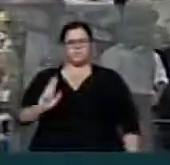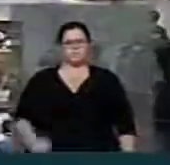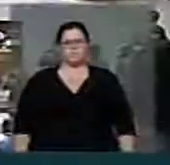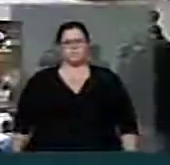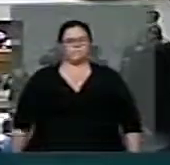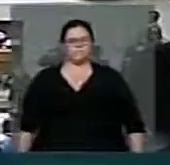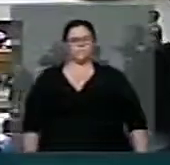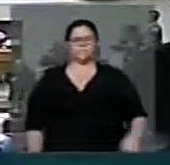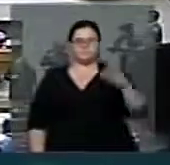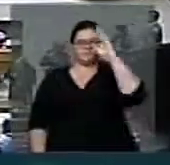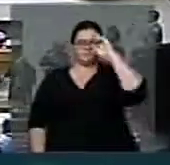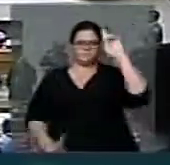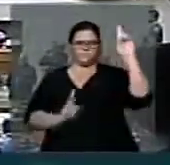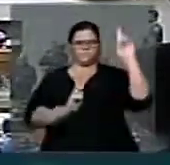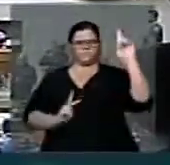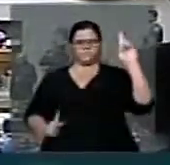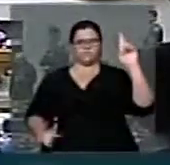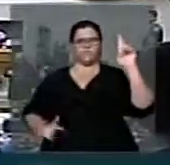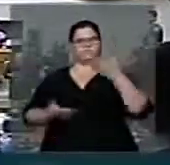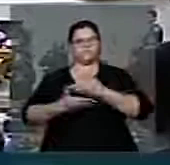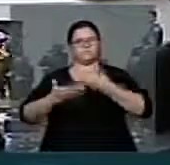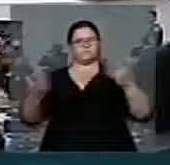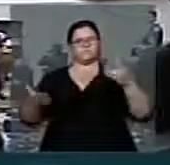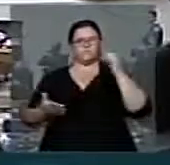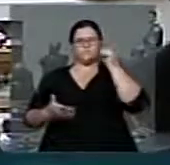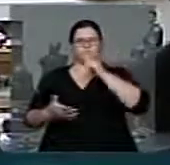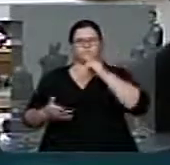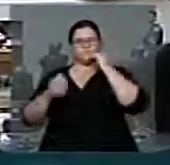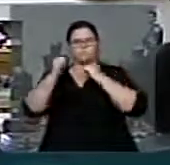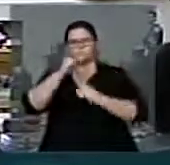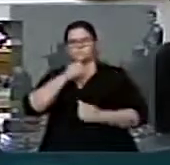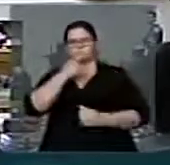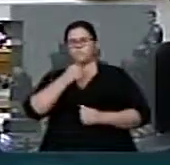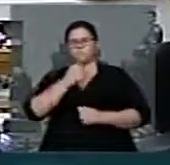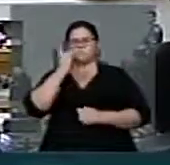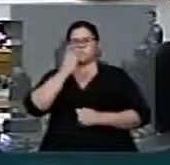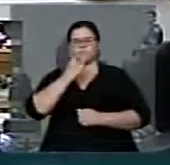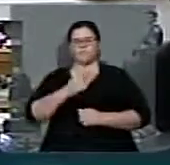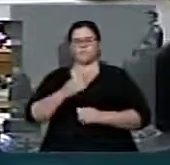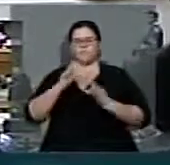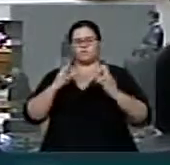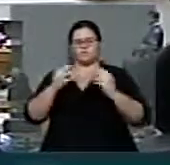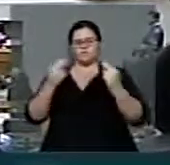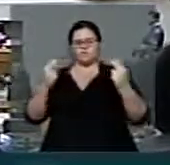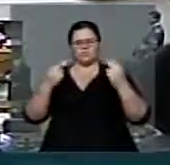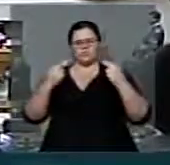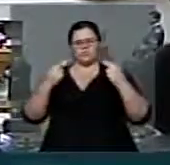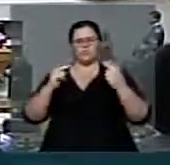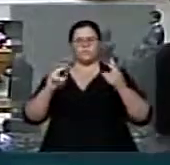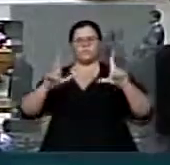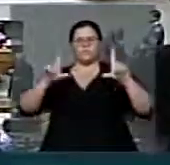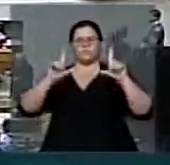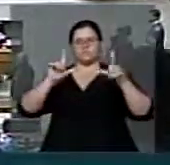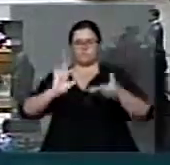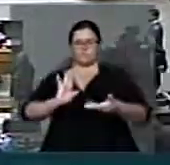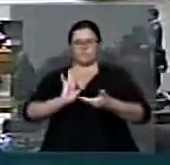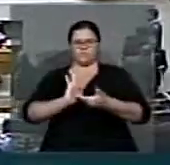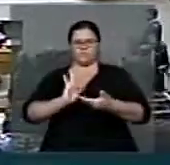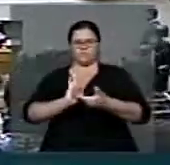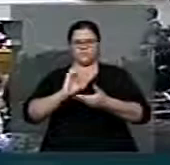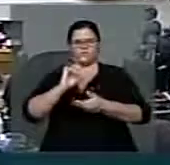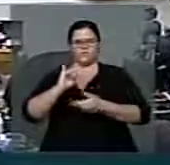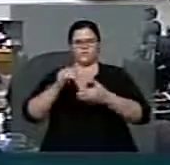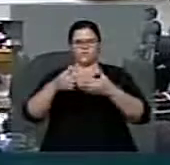Senhor presidente, senhores deputados, todos que acompanham esta sessão, se possível com um pouco de